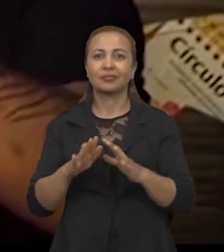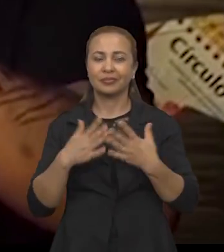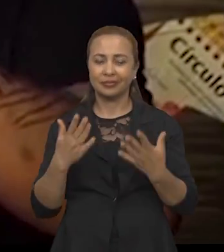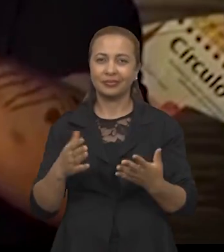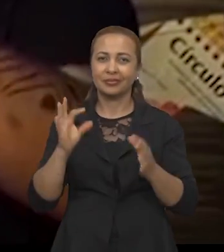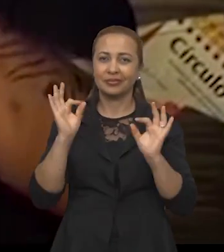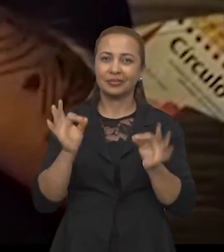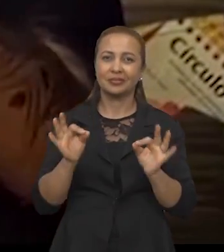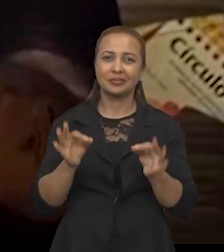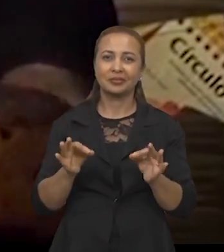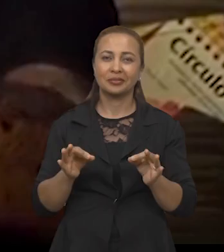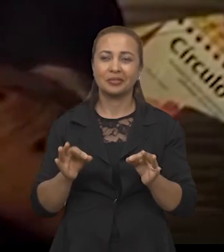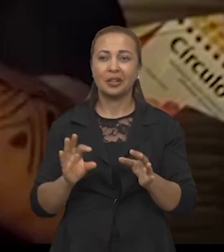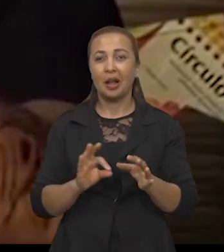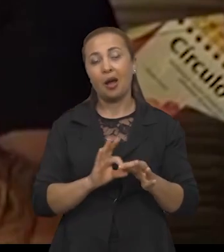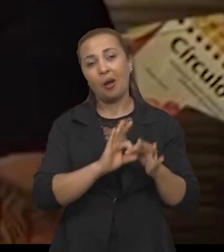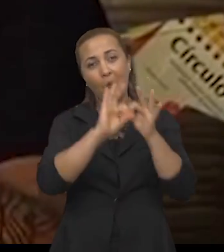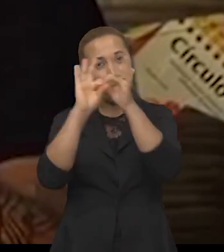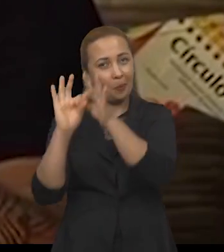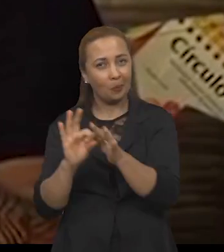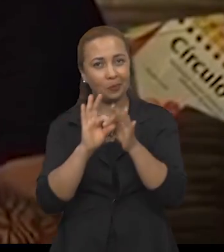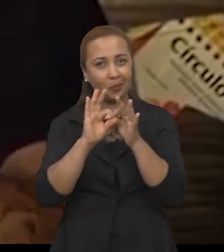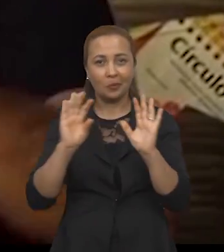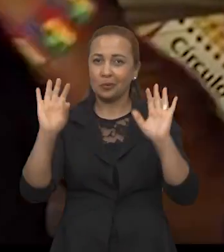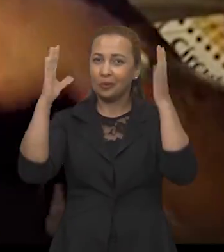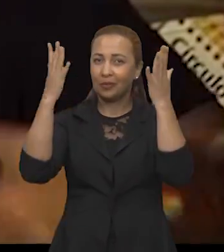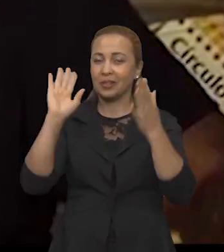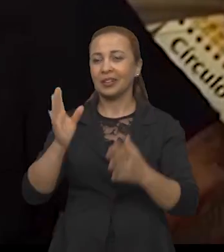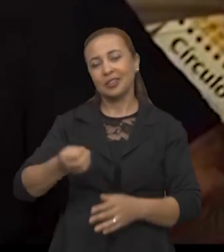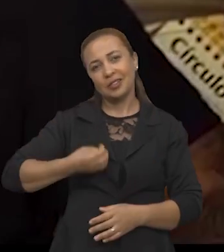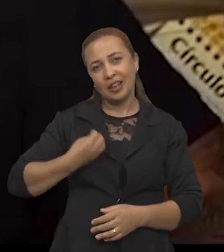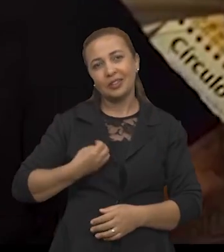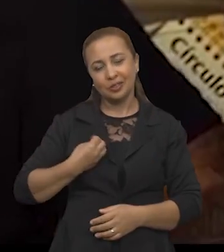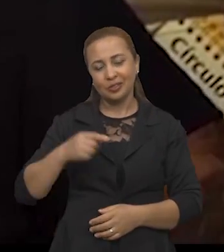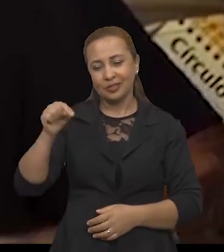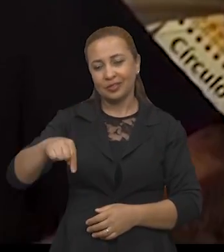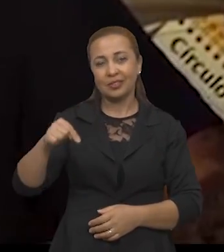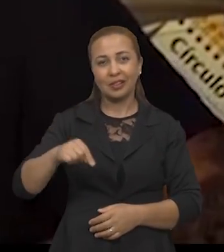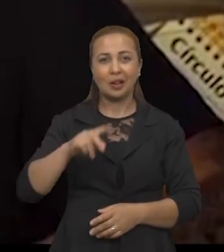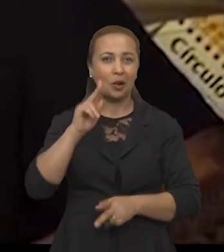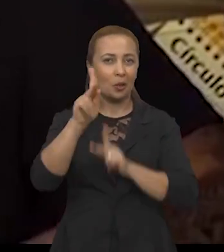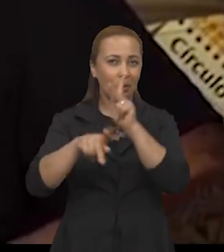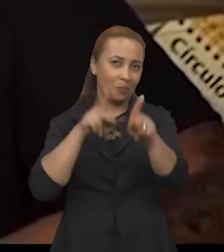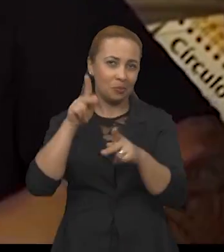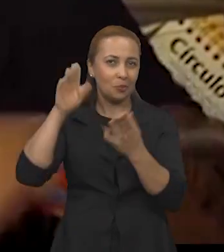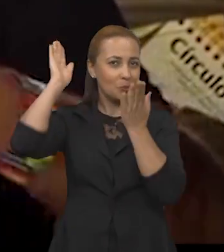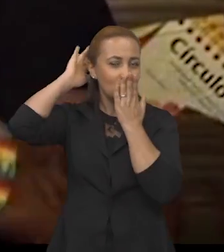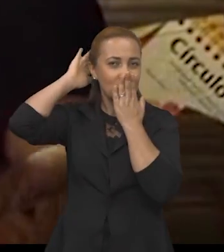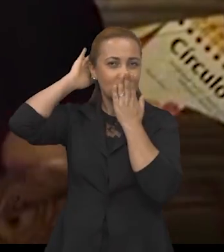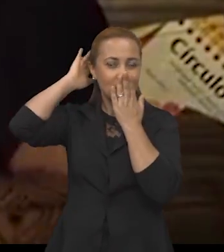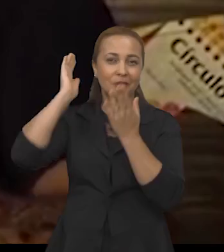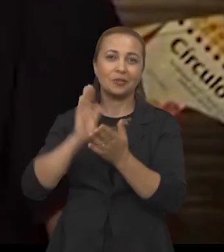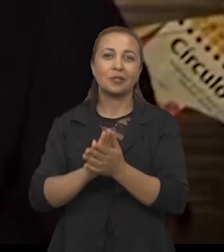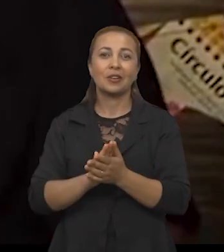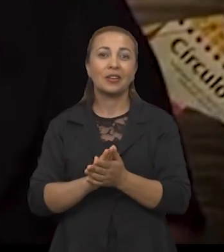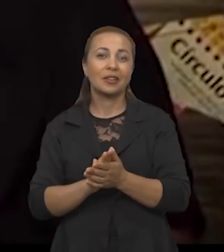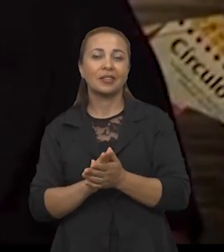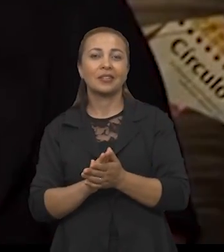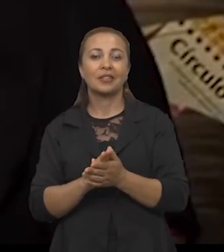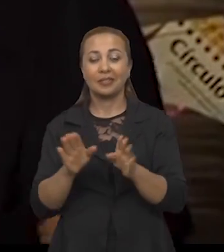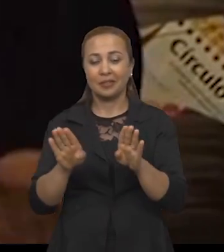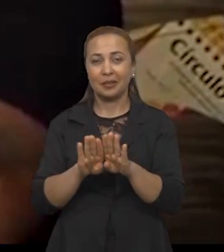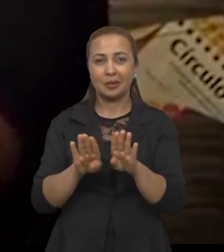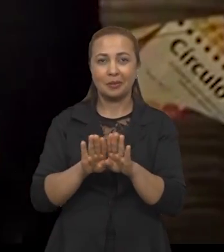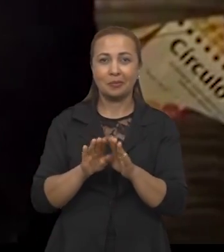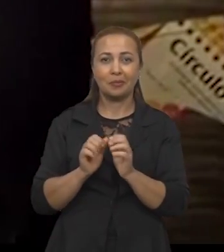Então, aí é provavelmente com essa junção de uma festa que já existia aqui nos povos tradicionais, que é a festa do sustiço de